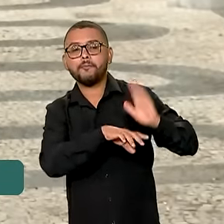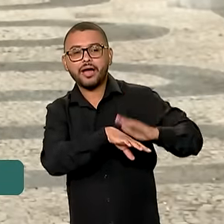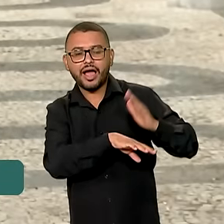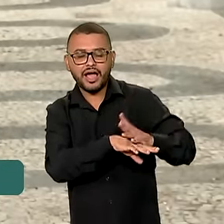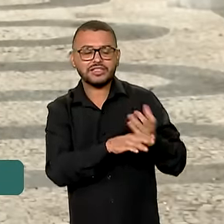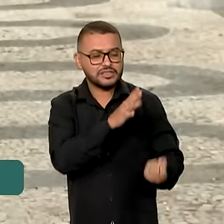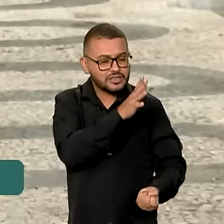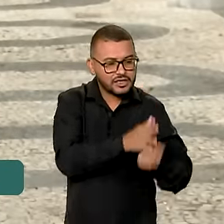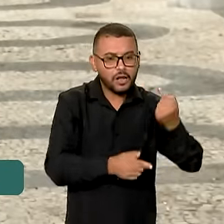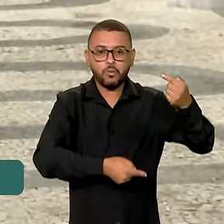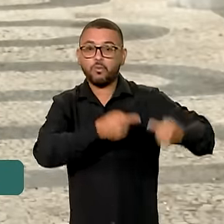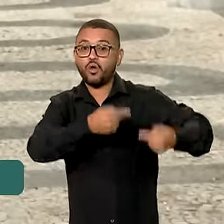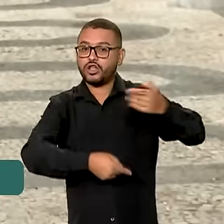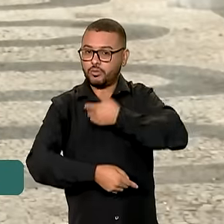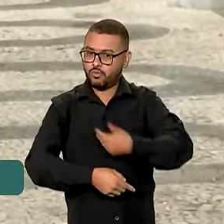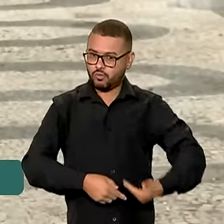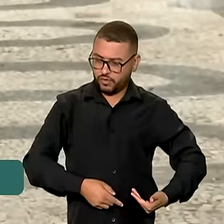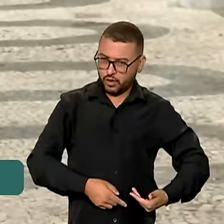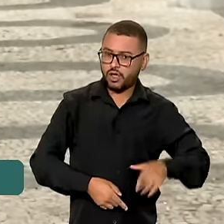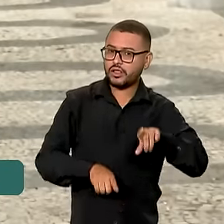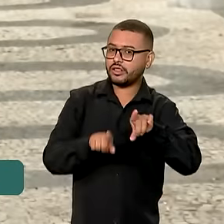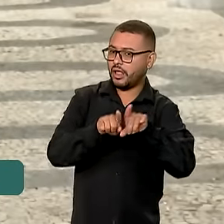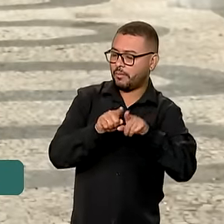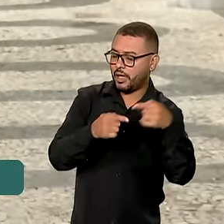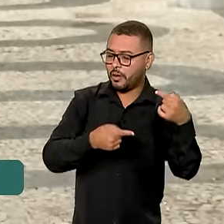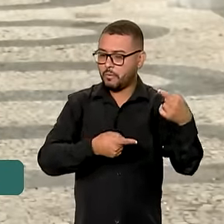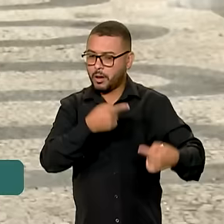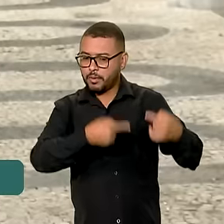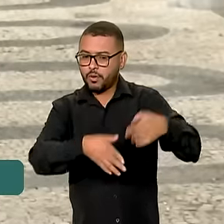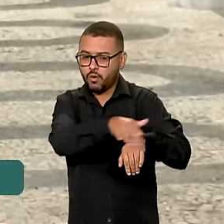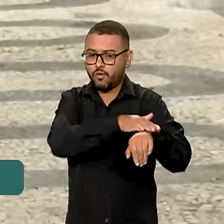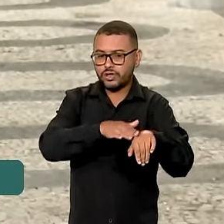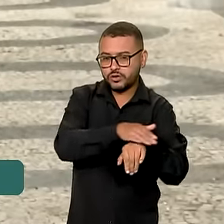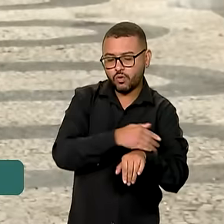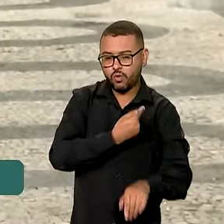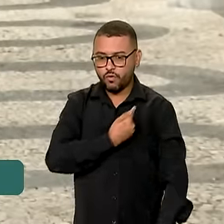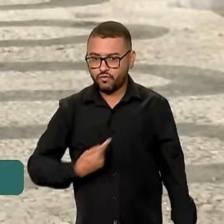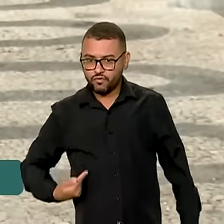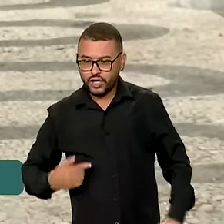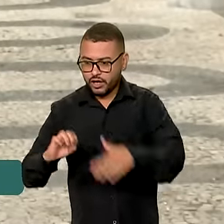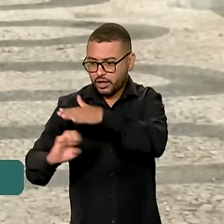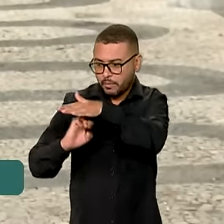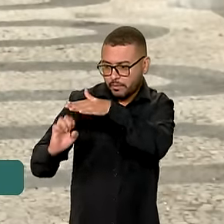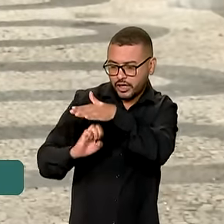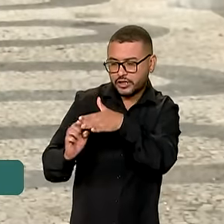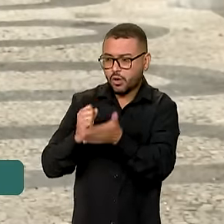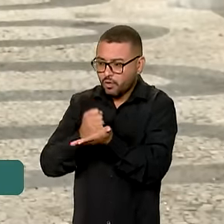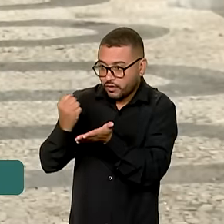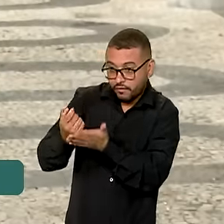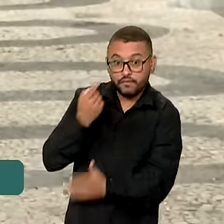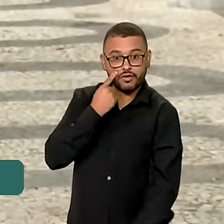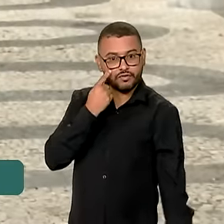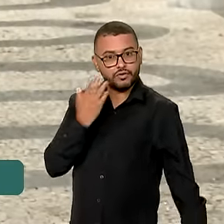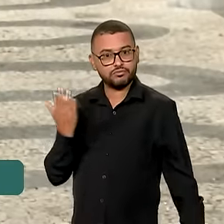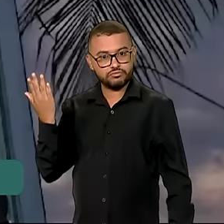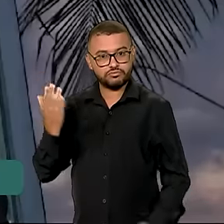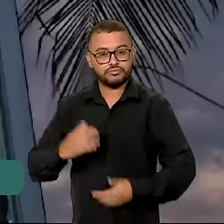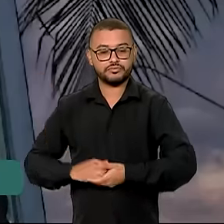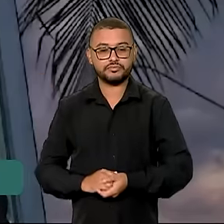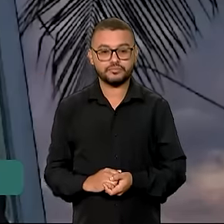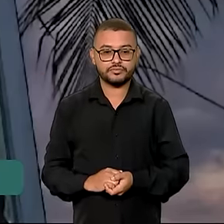de políticas públicas e também ao diálogo entre o governo e as empresas contratantes. Vamos ouvir o que ele disse.